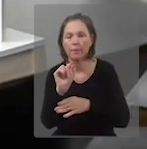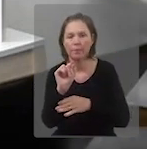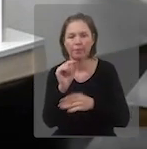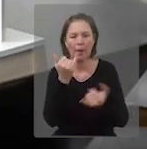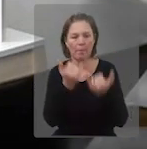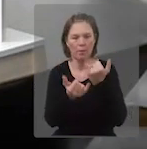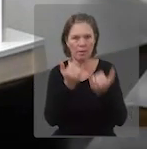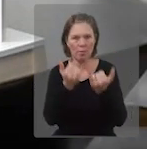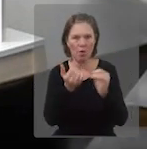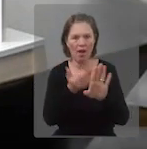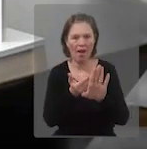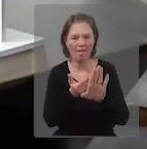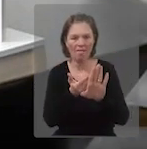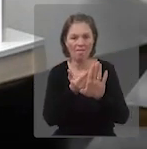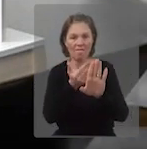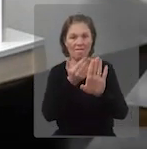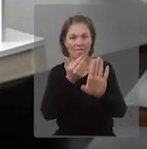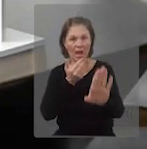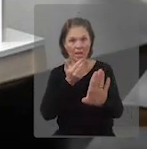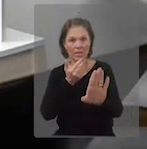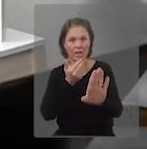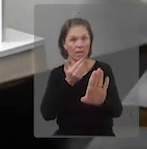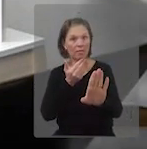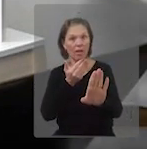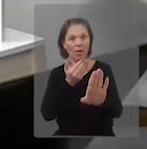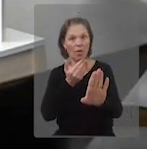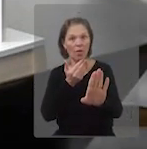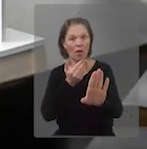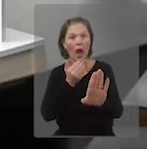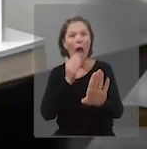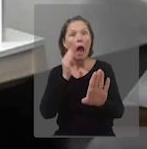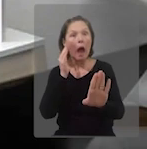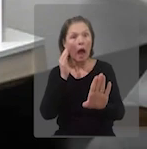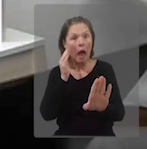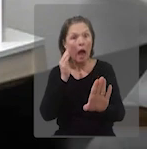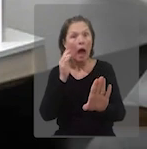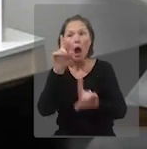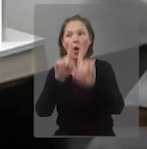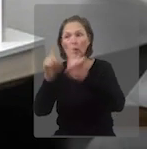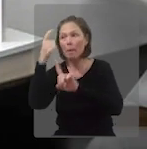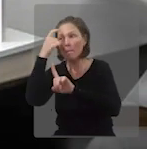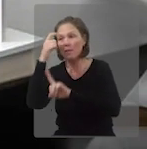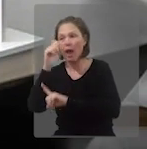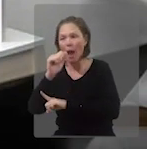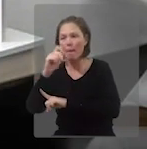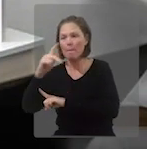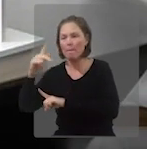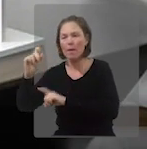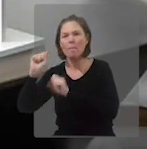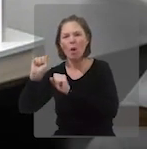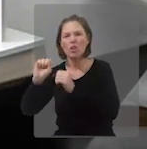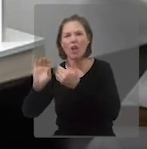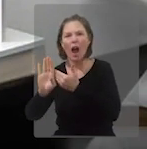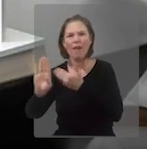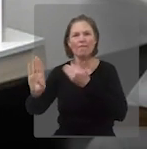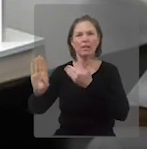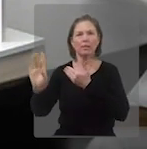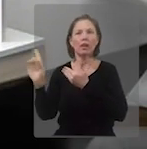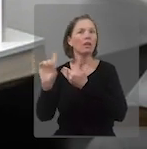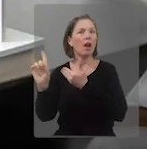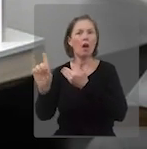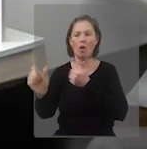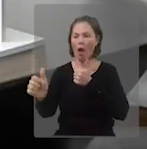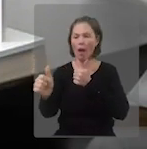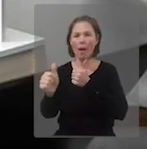tecnologias é que, ao invés de afastar, alguém poderá entender, olha, um aplicativo vai afastar. Na verdade,